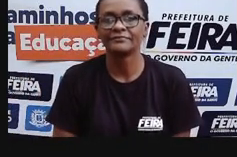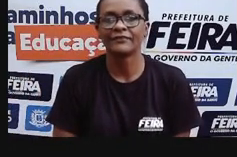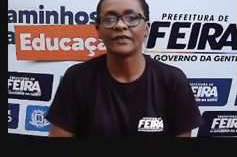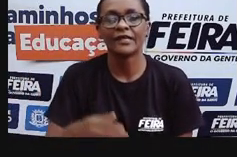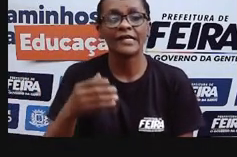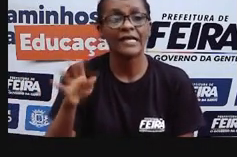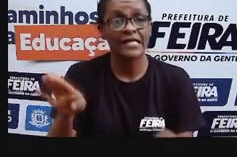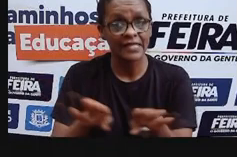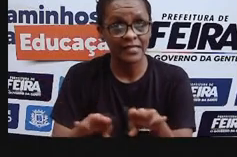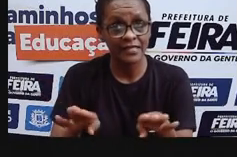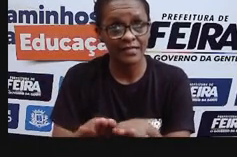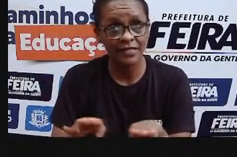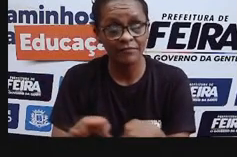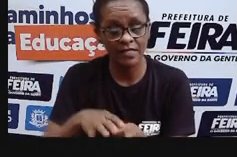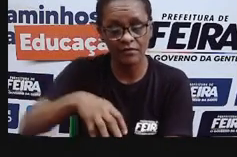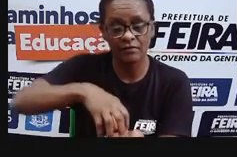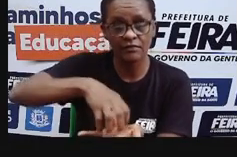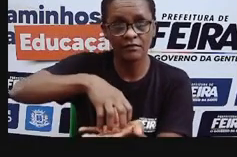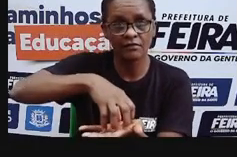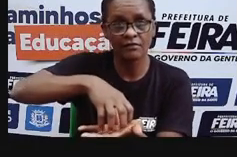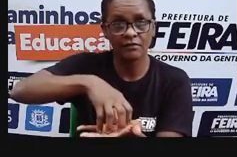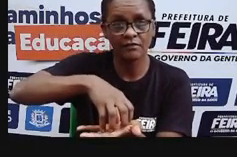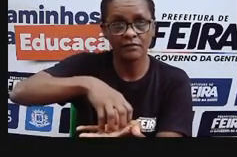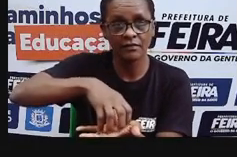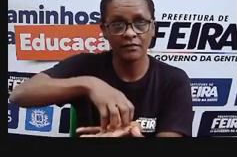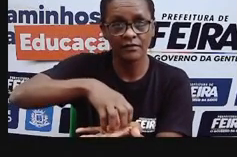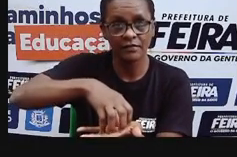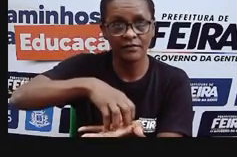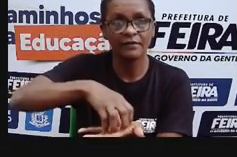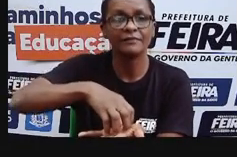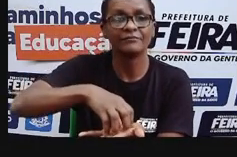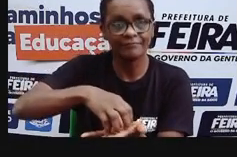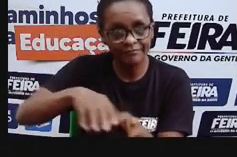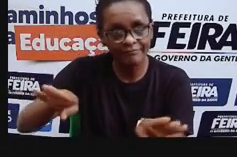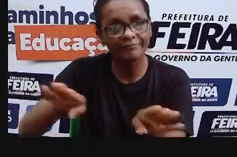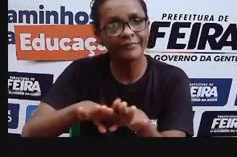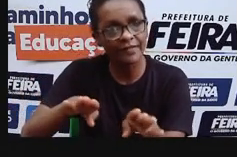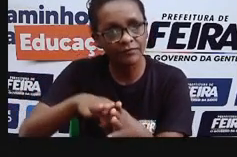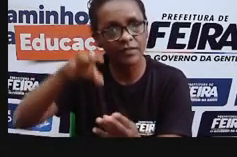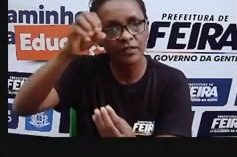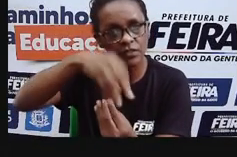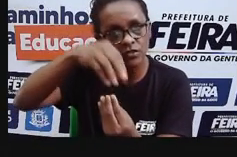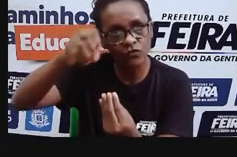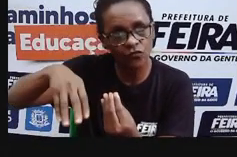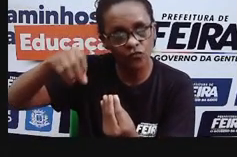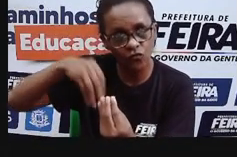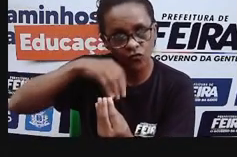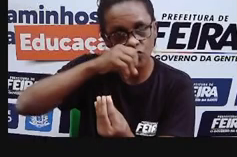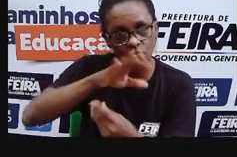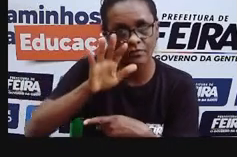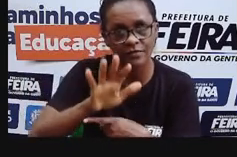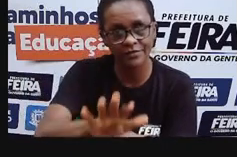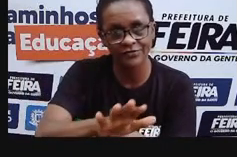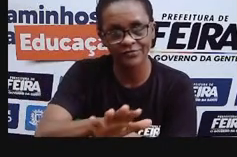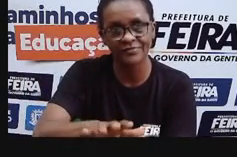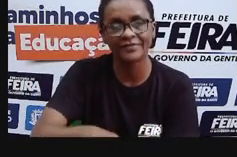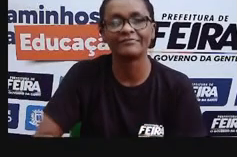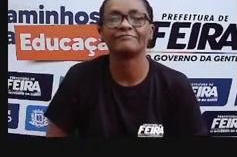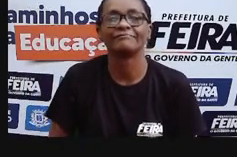A gelatina também, ela vai ter... Ser produzida a gelatina que a gente come, né?